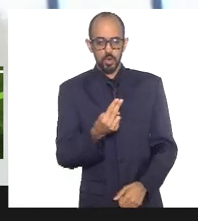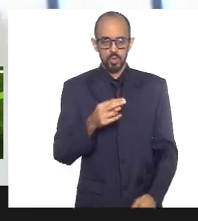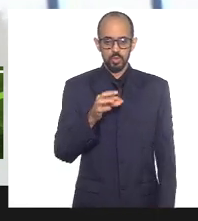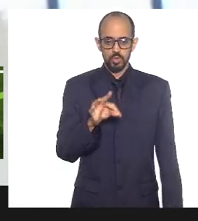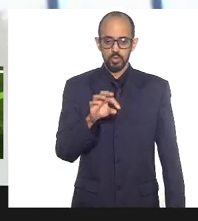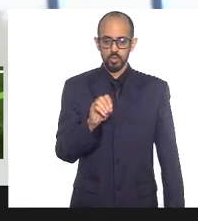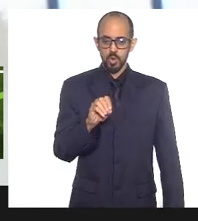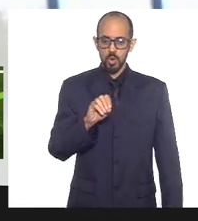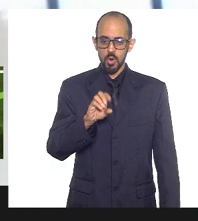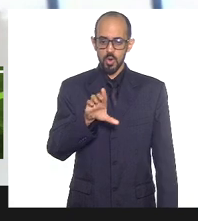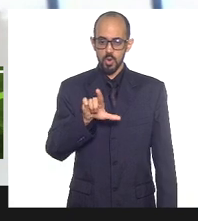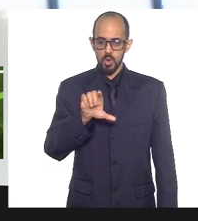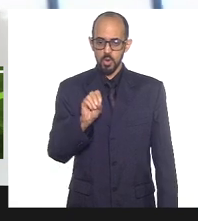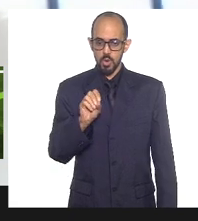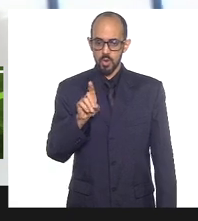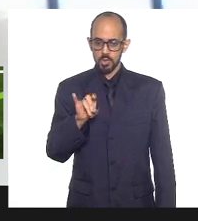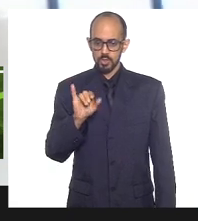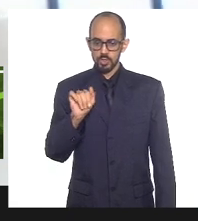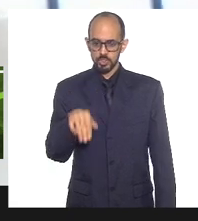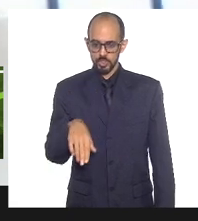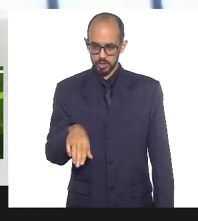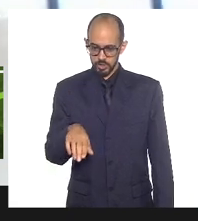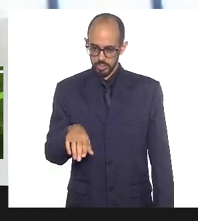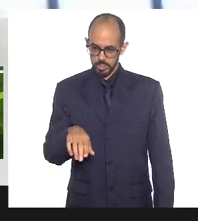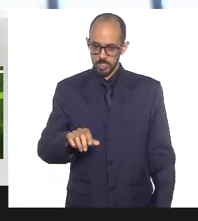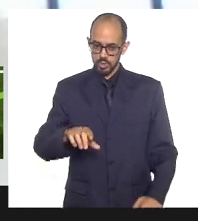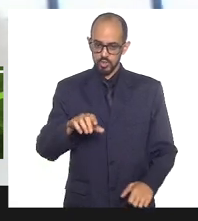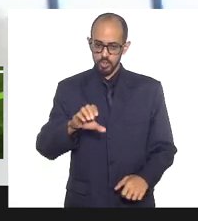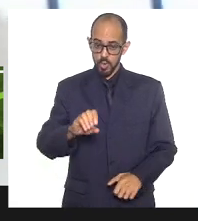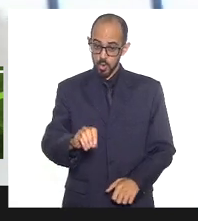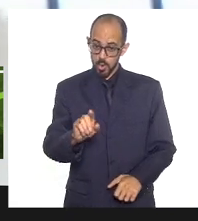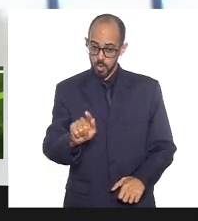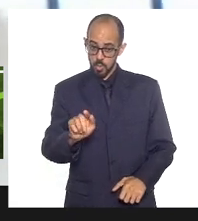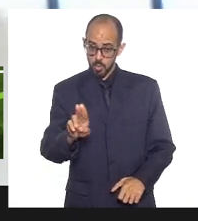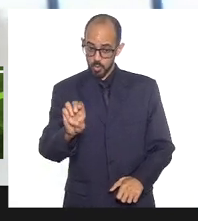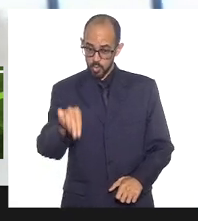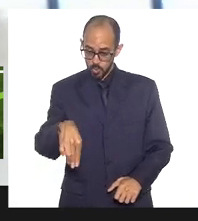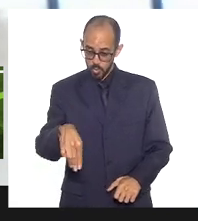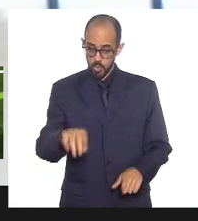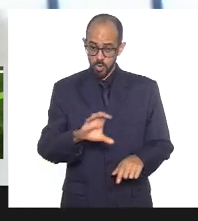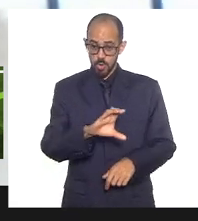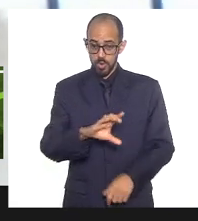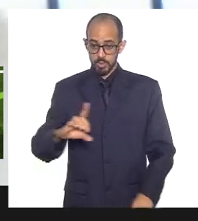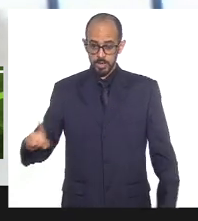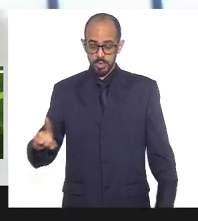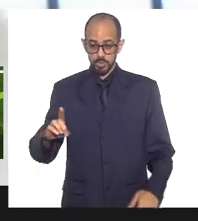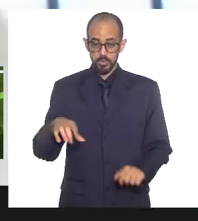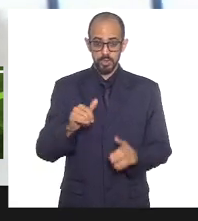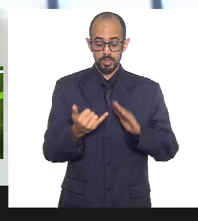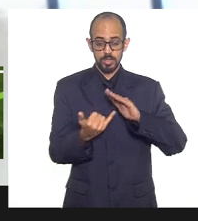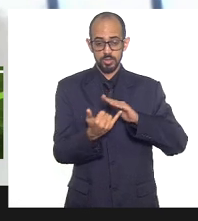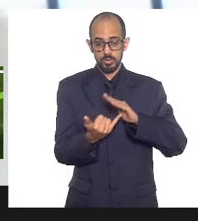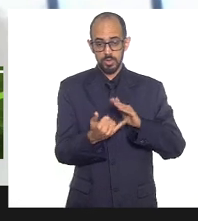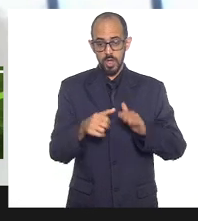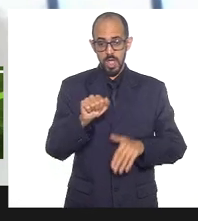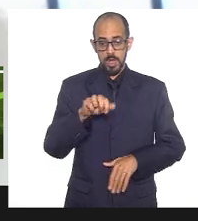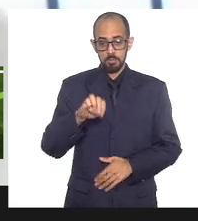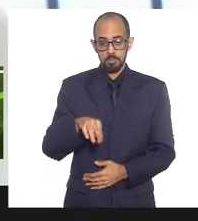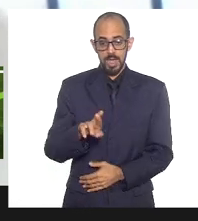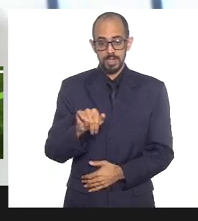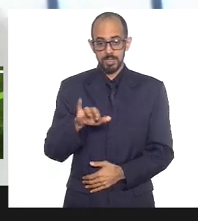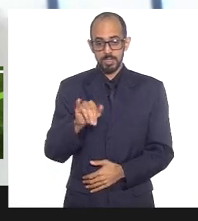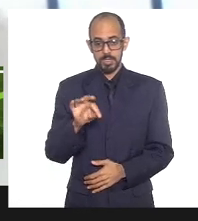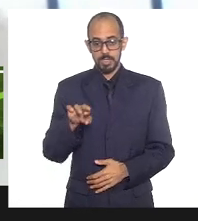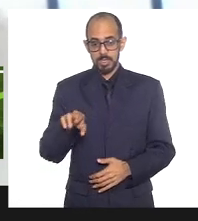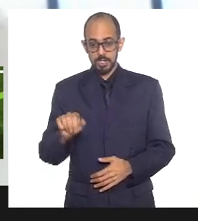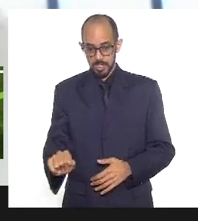sou Yalorixá do Ileaxé Alacoroô, coordenadora da instituição Amalira, um trabalho